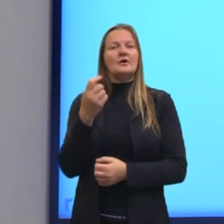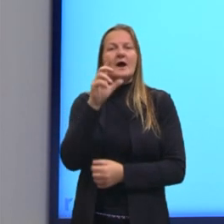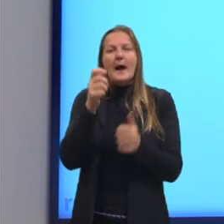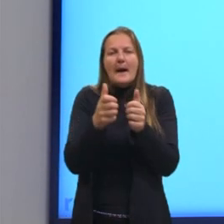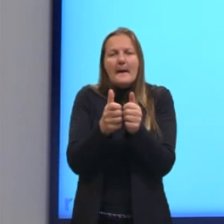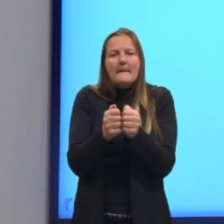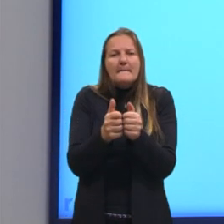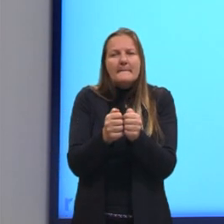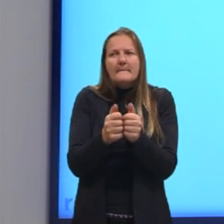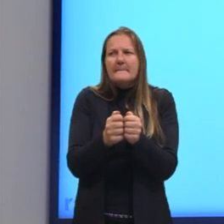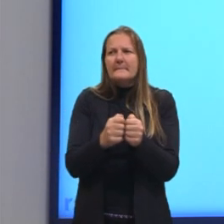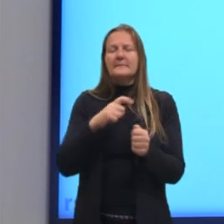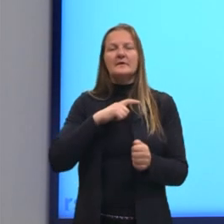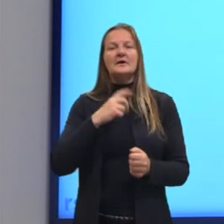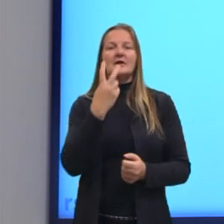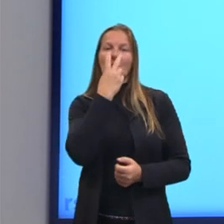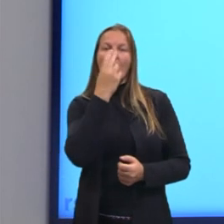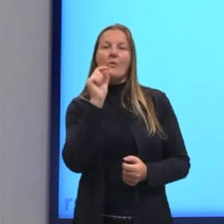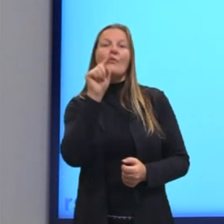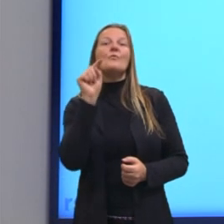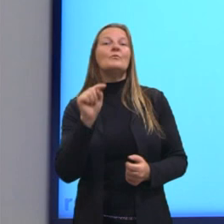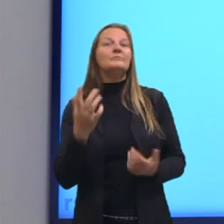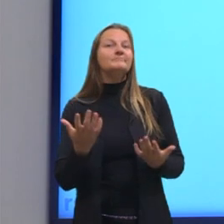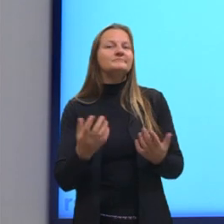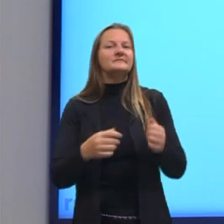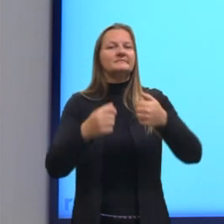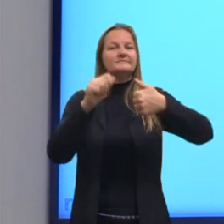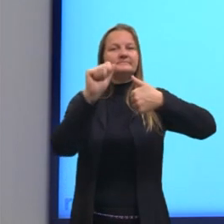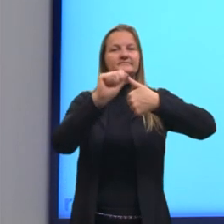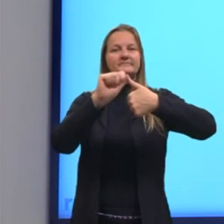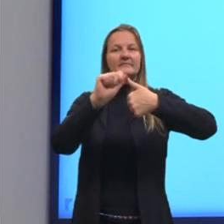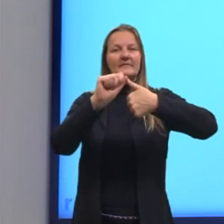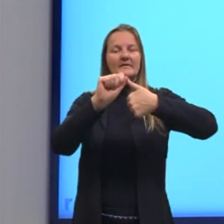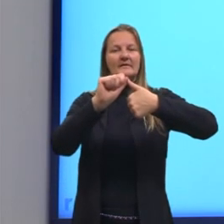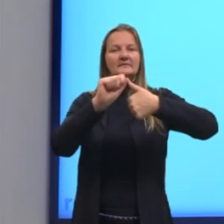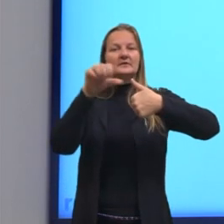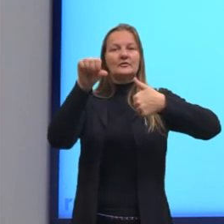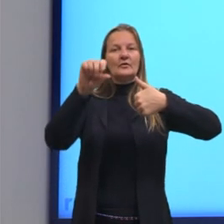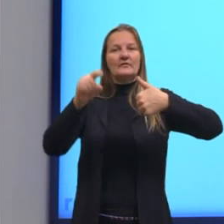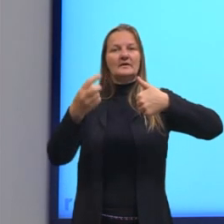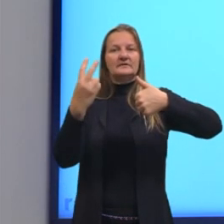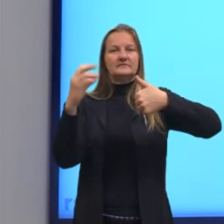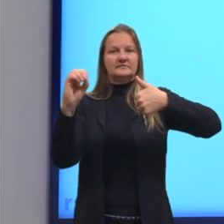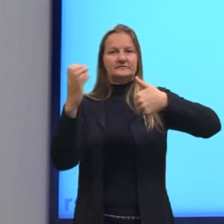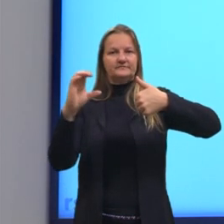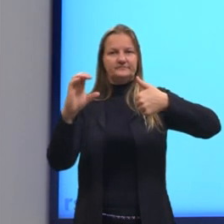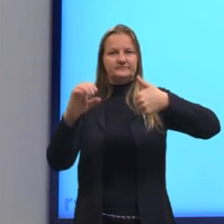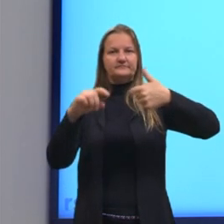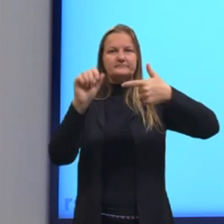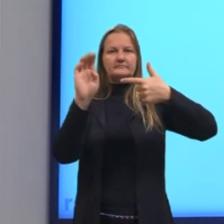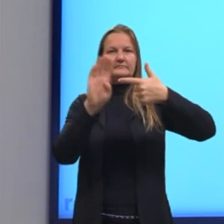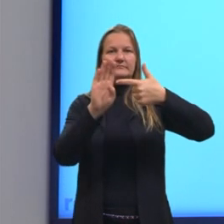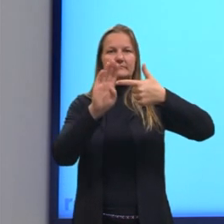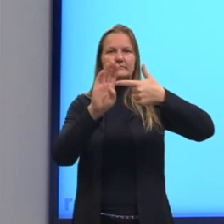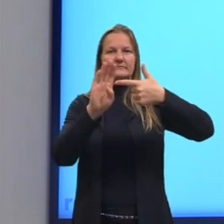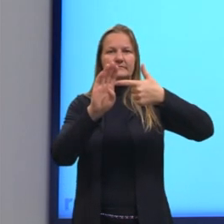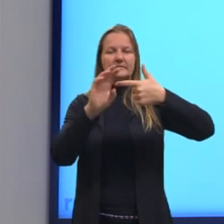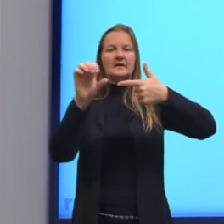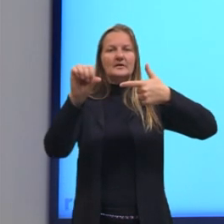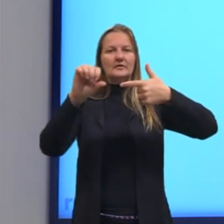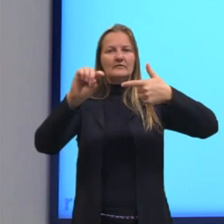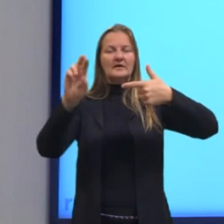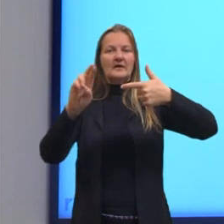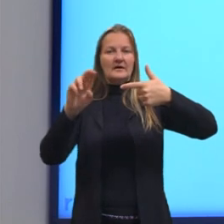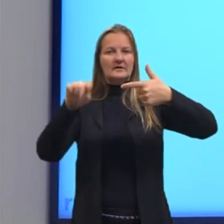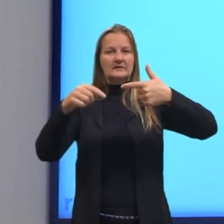amendoim deverá ser igual a... Letra A, 9 reais e 20 centavos. Letra B, 9